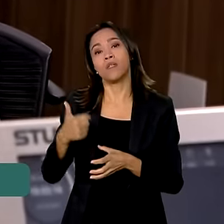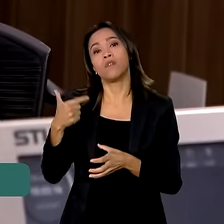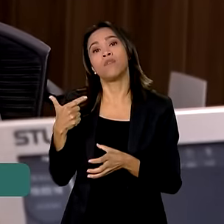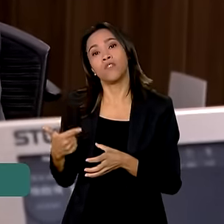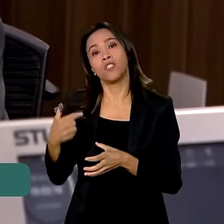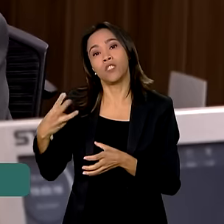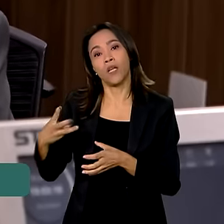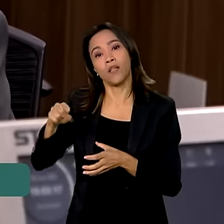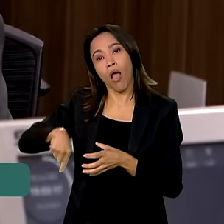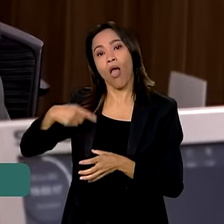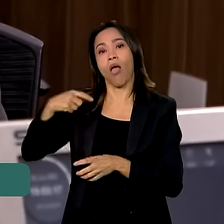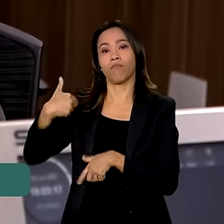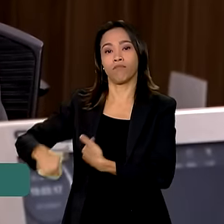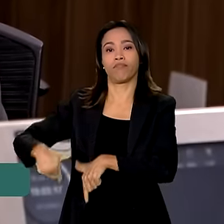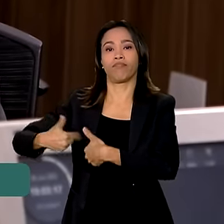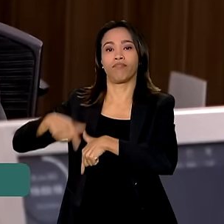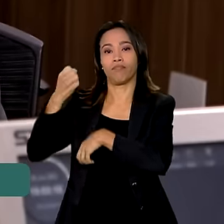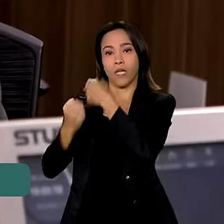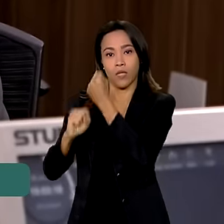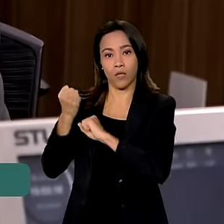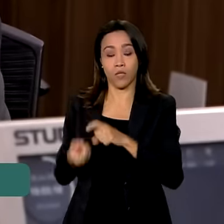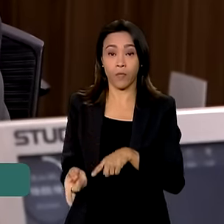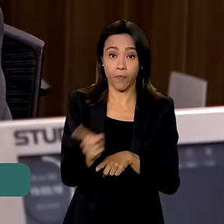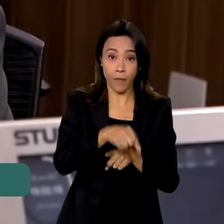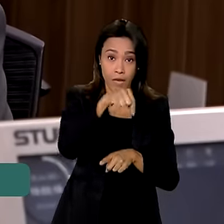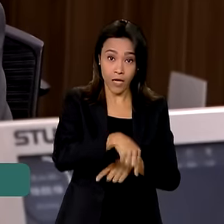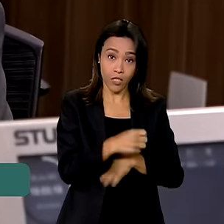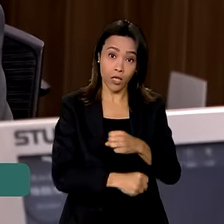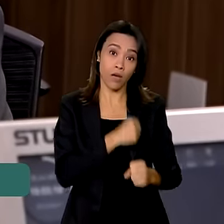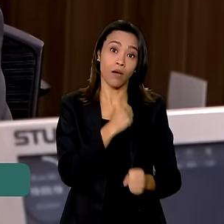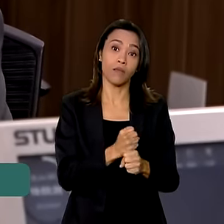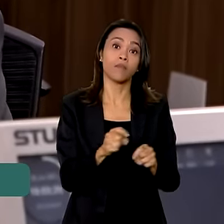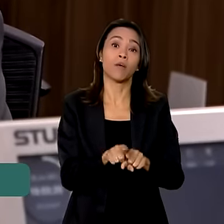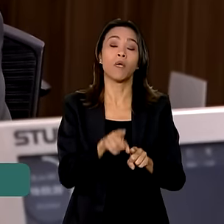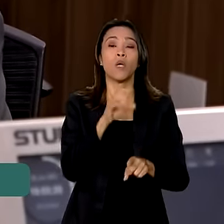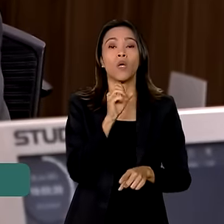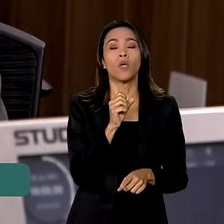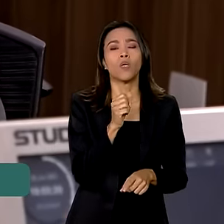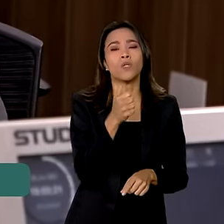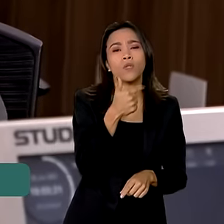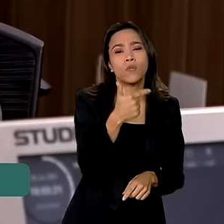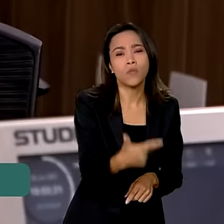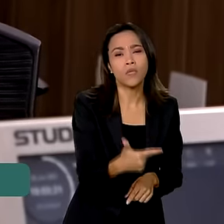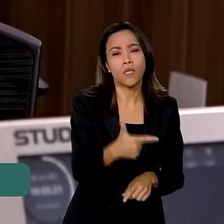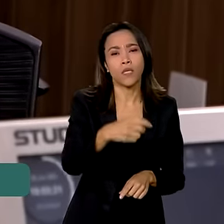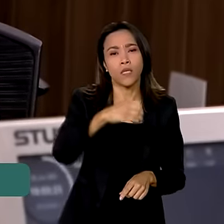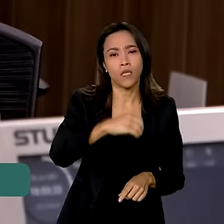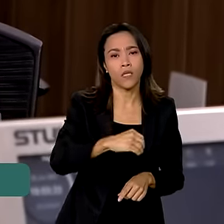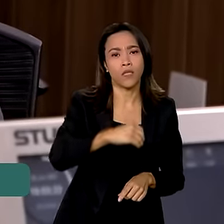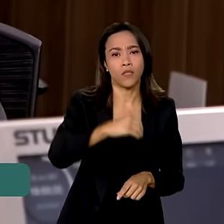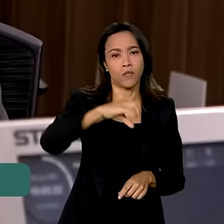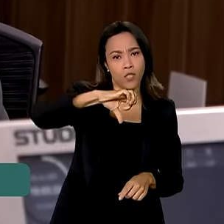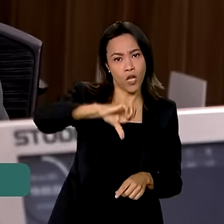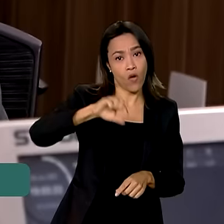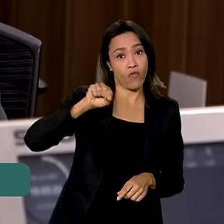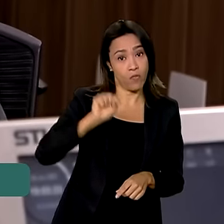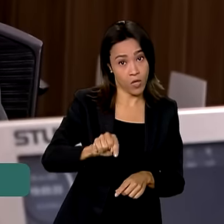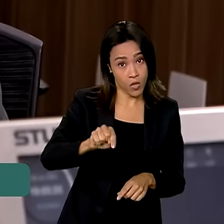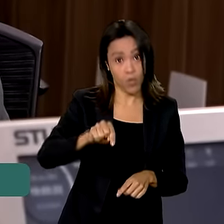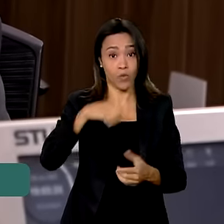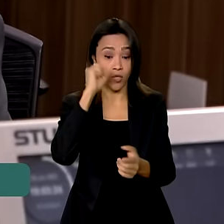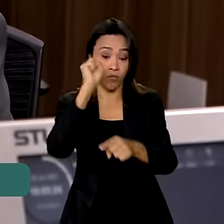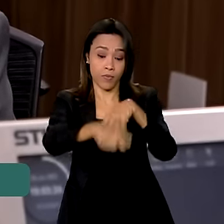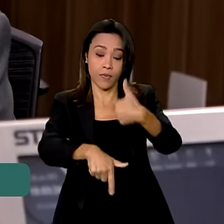indústria. Neste ano, um milhão e oitenta e oito mil este ano, 209 mil empregos na indústria. Isso dá